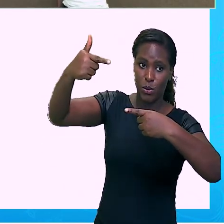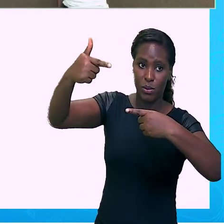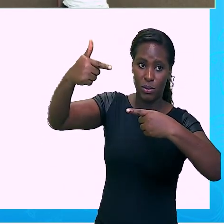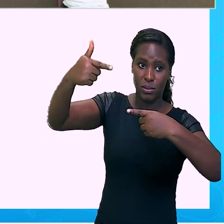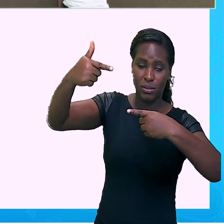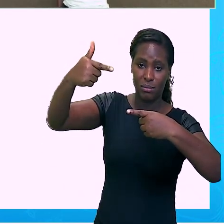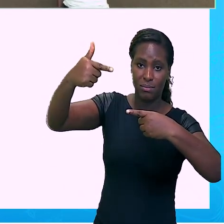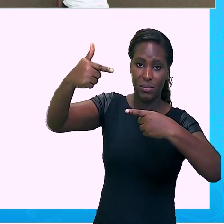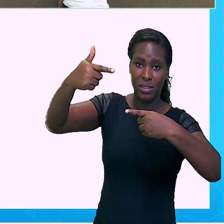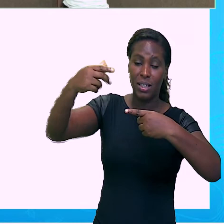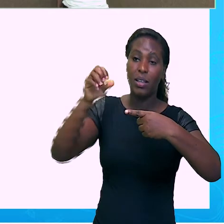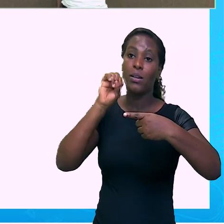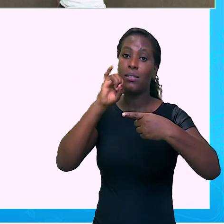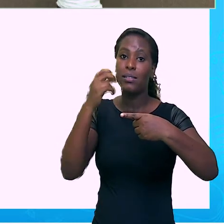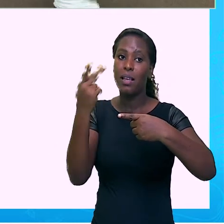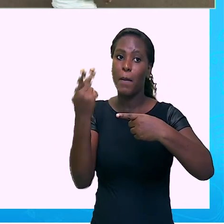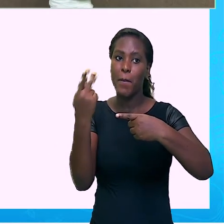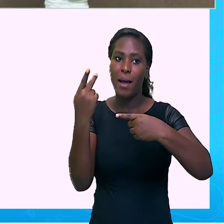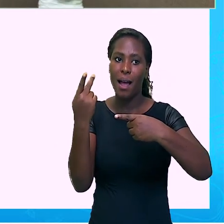ao quadrado.